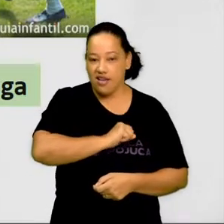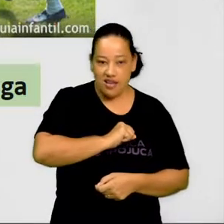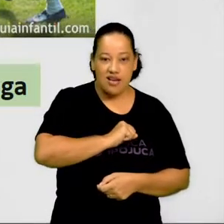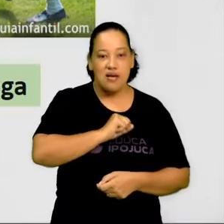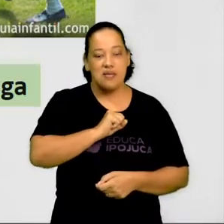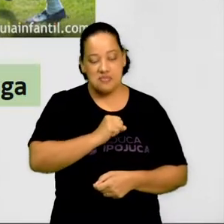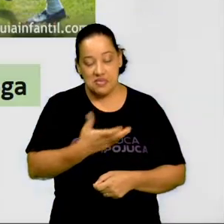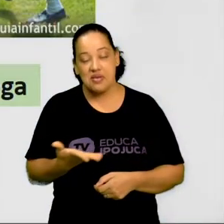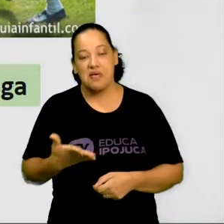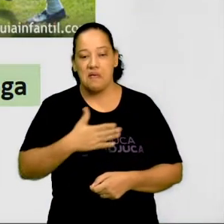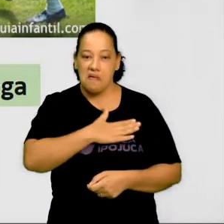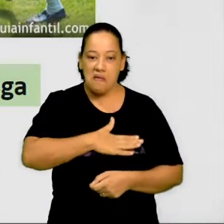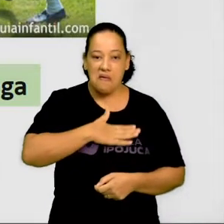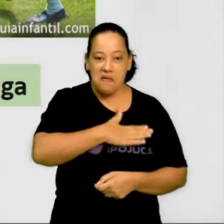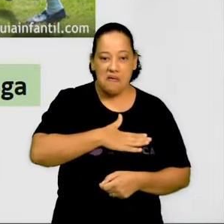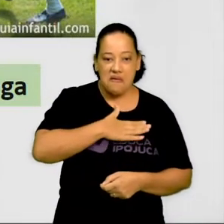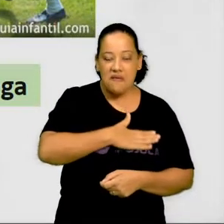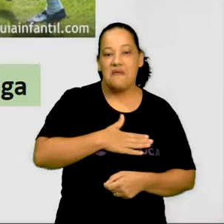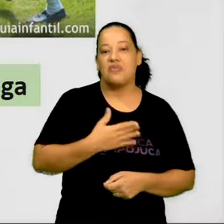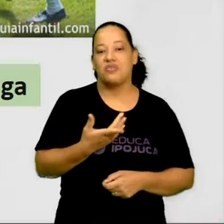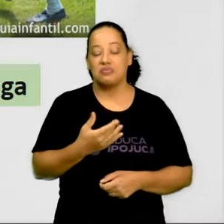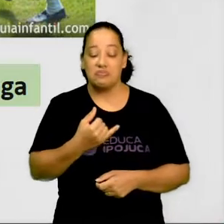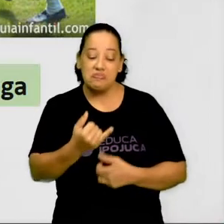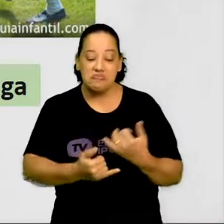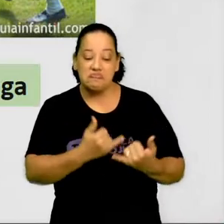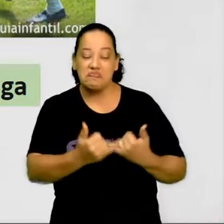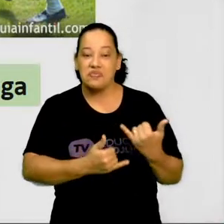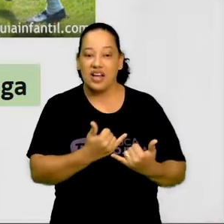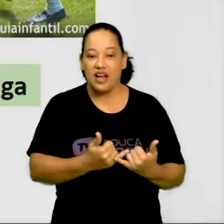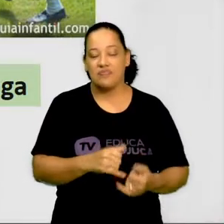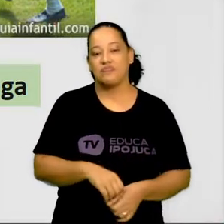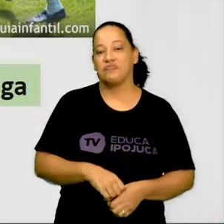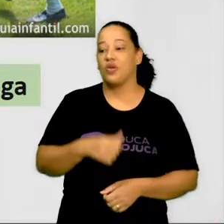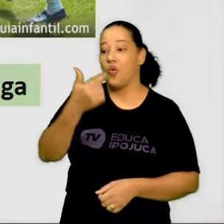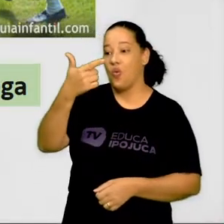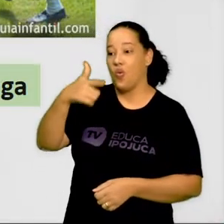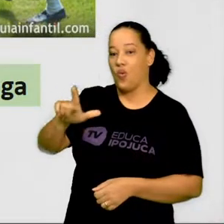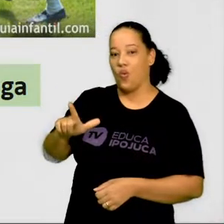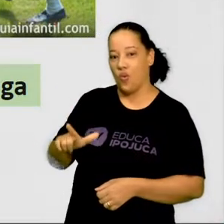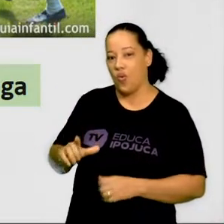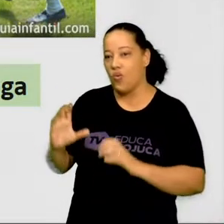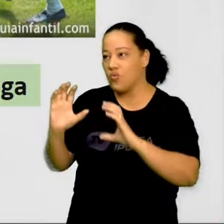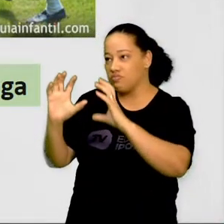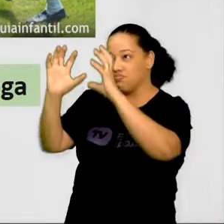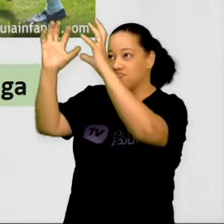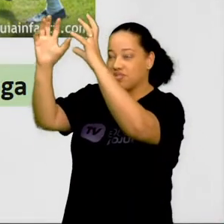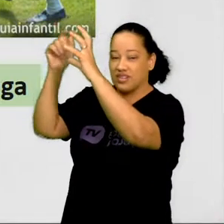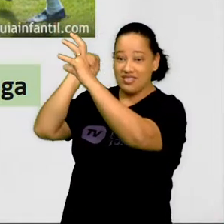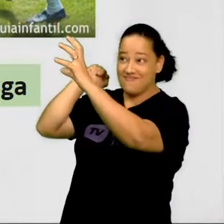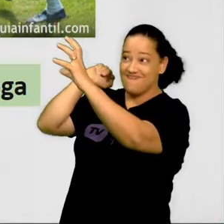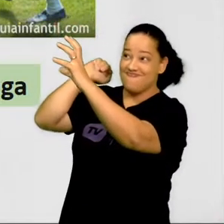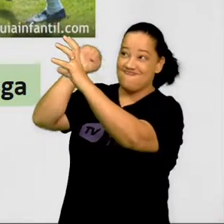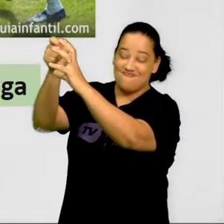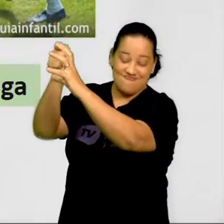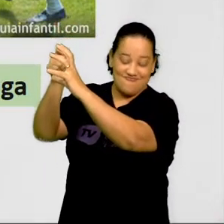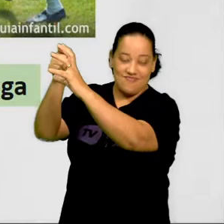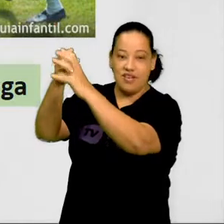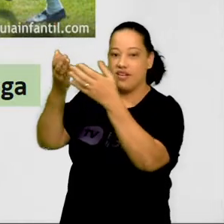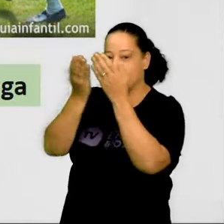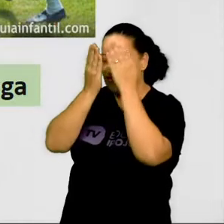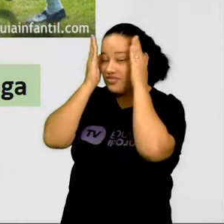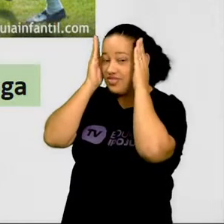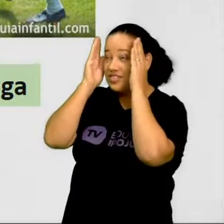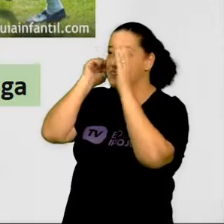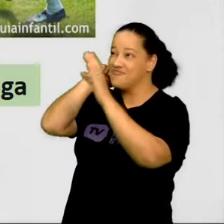De brincar de bola de gude. E quebra panela. Será que vocês conhecem essa brincadeira? É